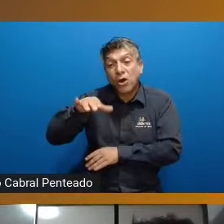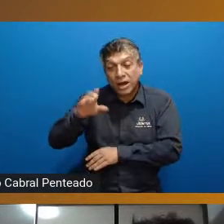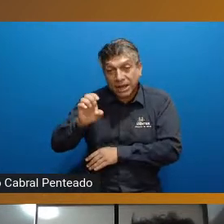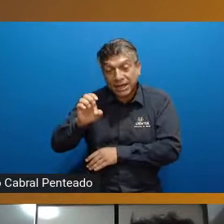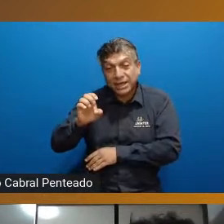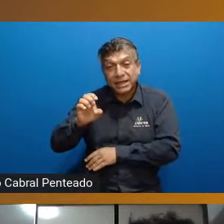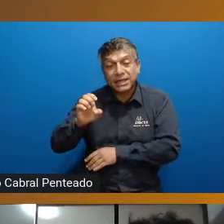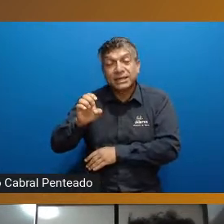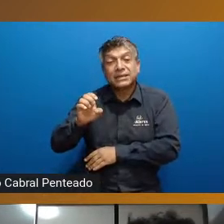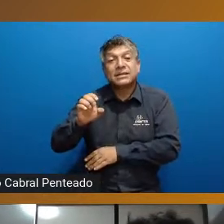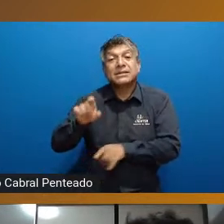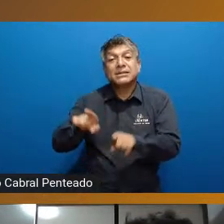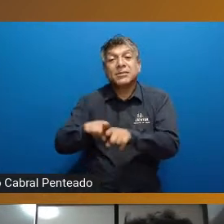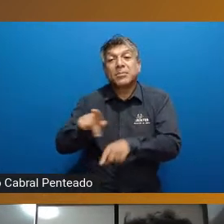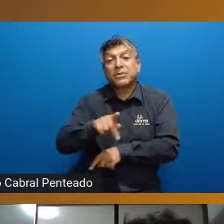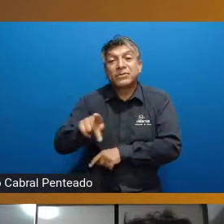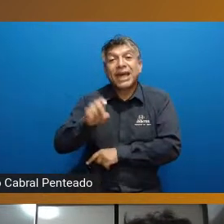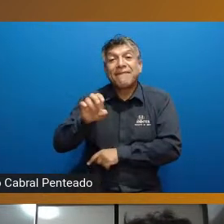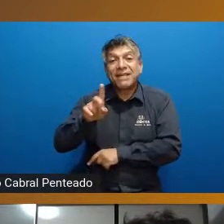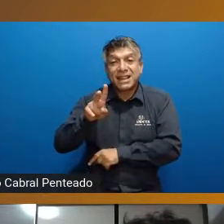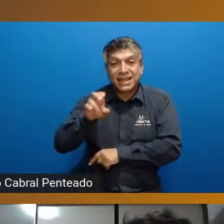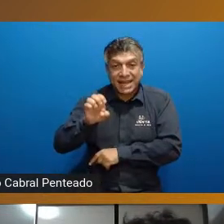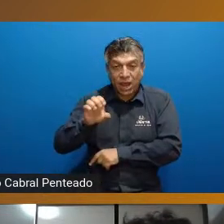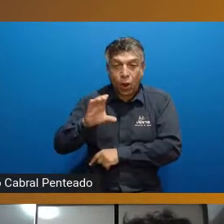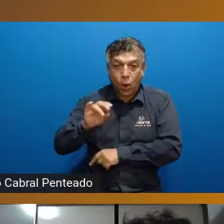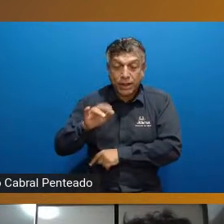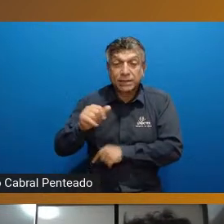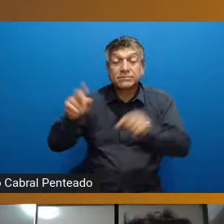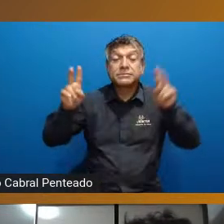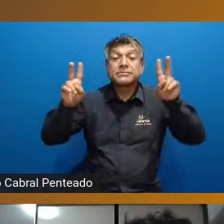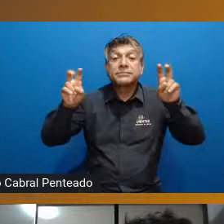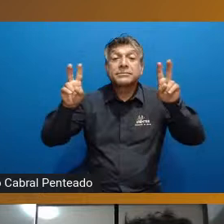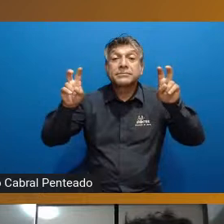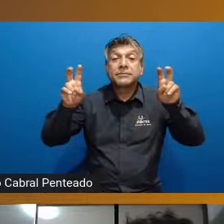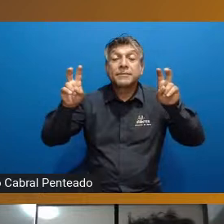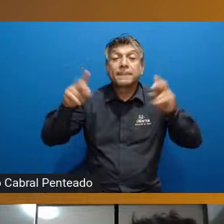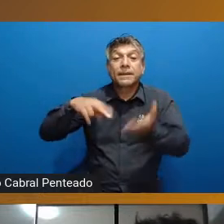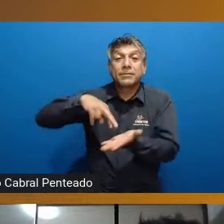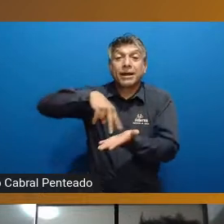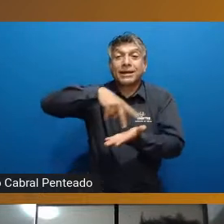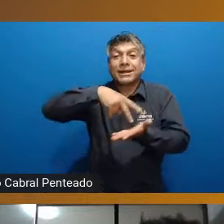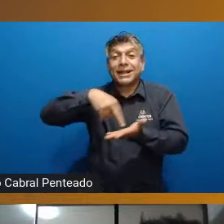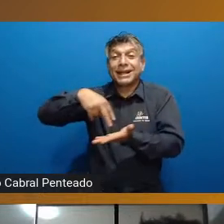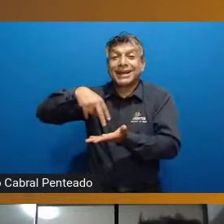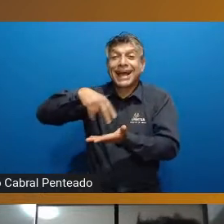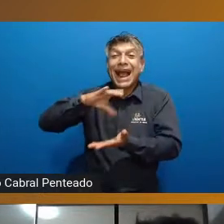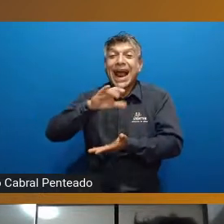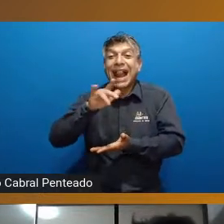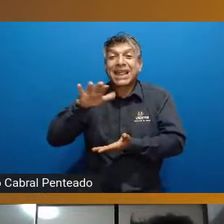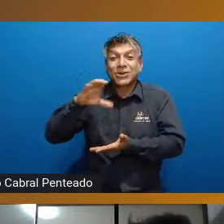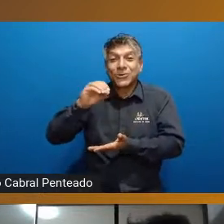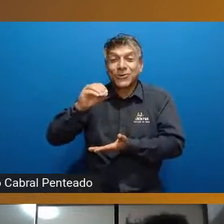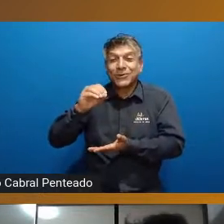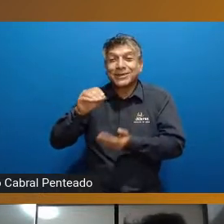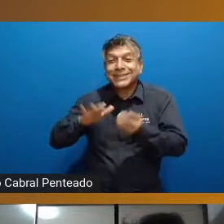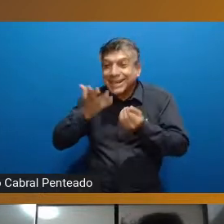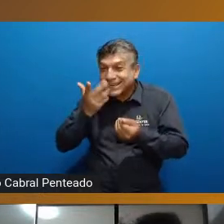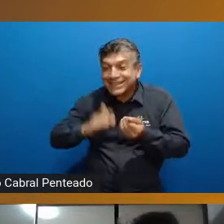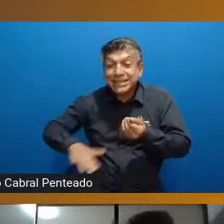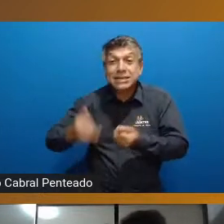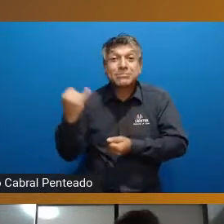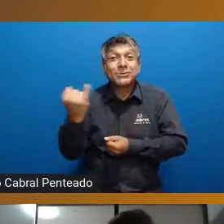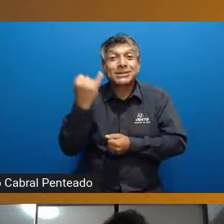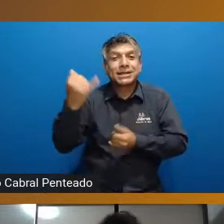e também da professora Eveline Correia. E está intitulado em Balé Clássico Infantil, a importância do lúdico no